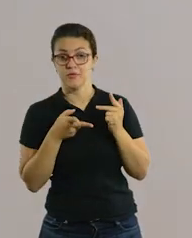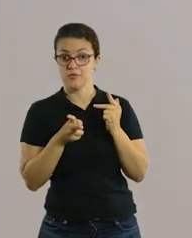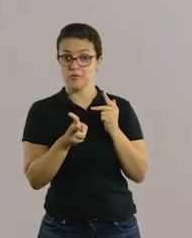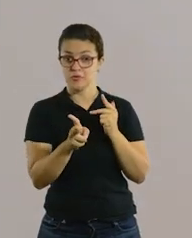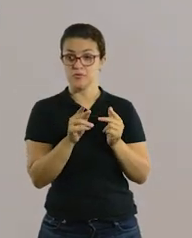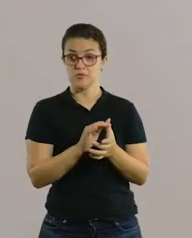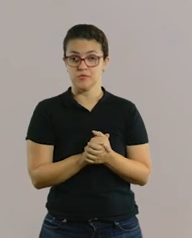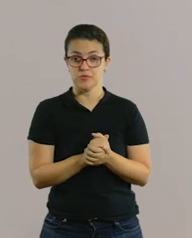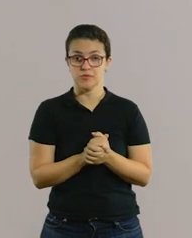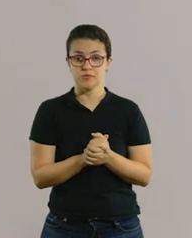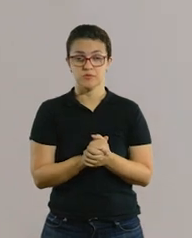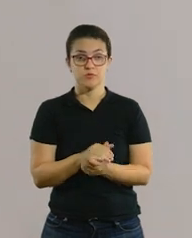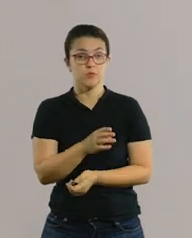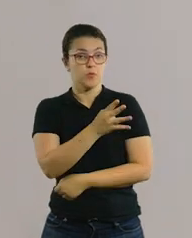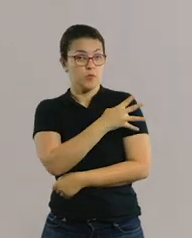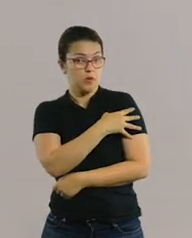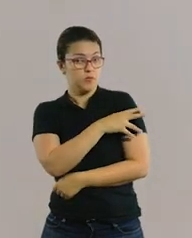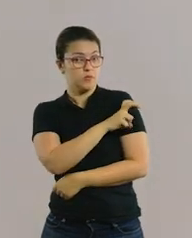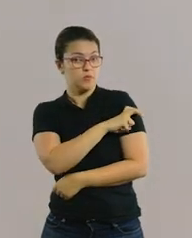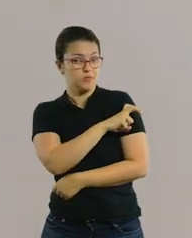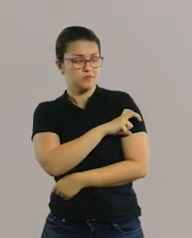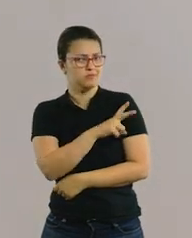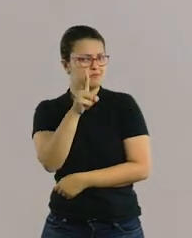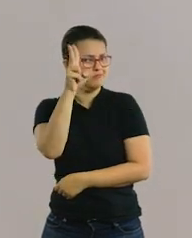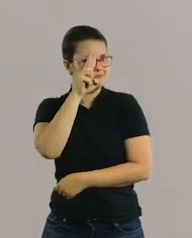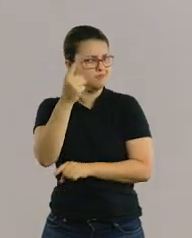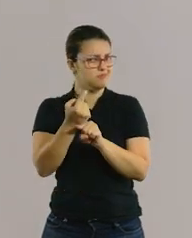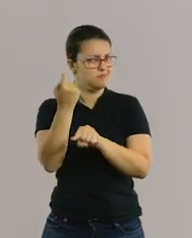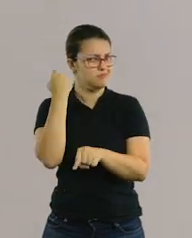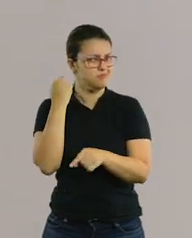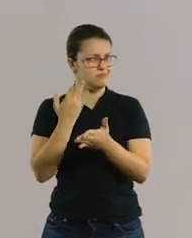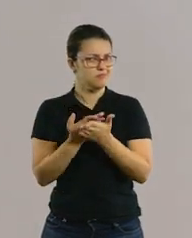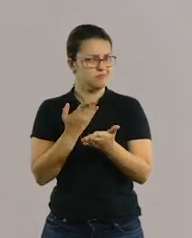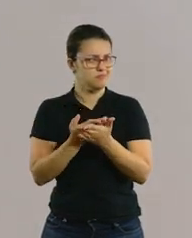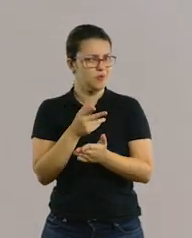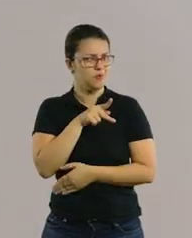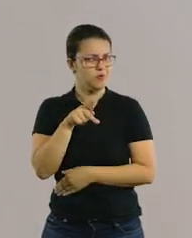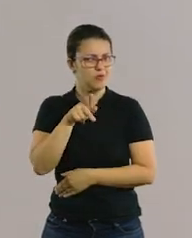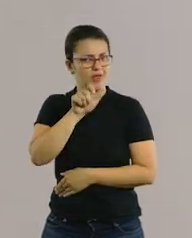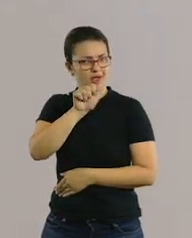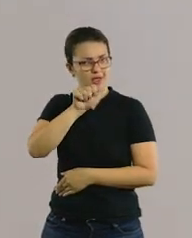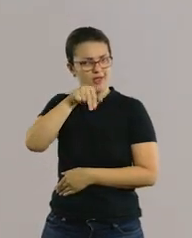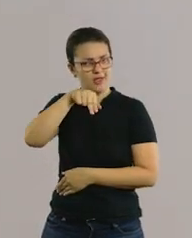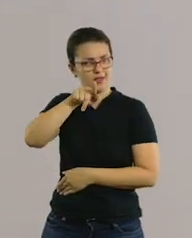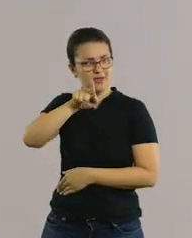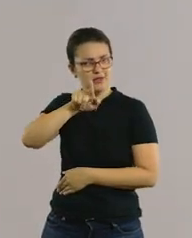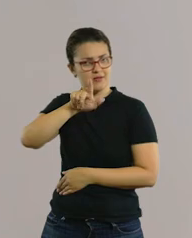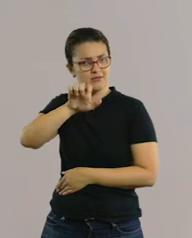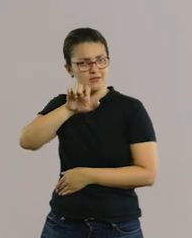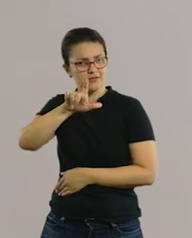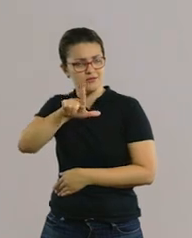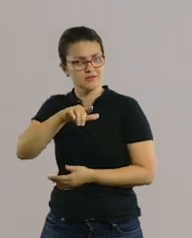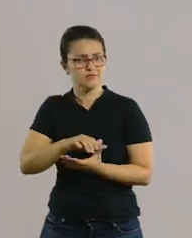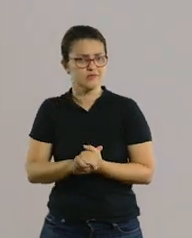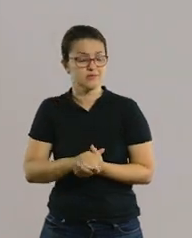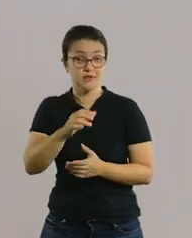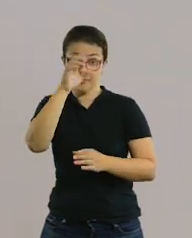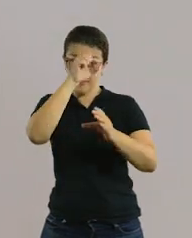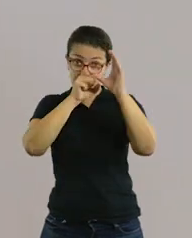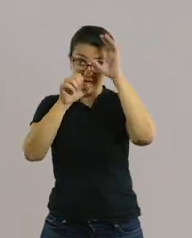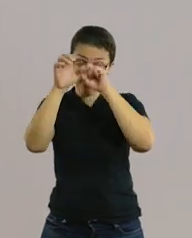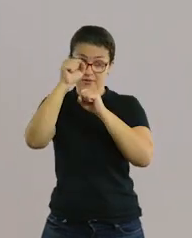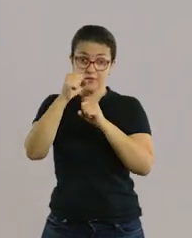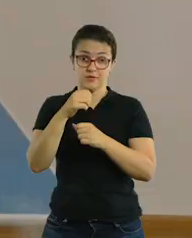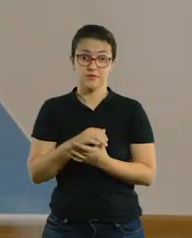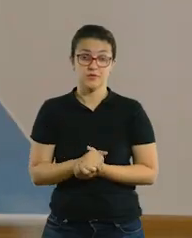Continuando a nossa aula dos 4 e dos 5 anos. Você se lembra da aula passada com a Teacher Angel que vocês aprenderam sobre os